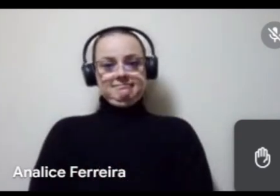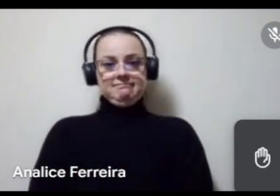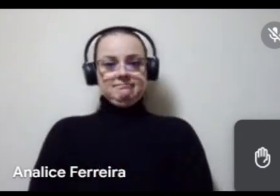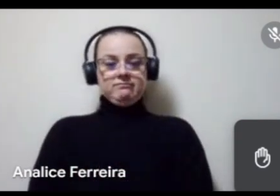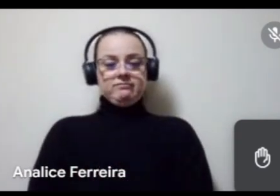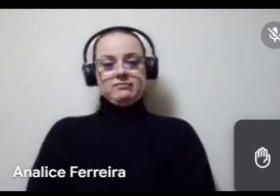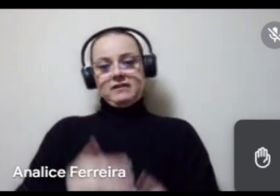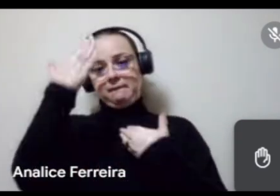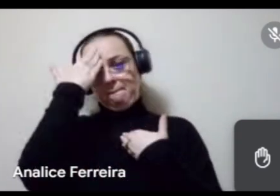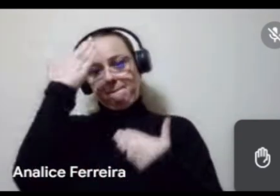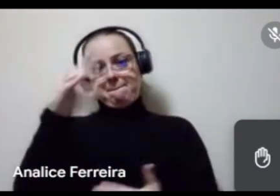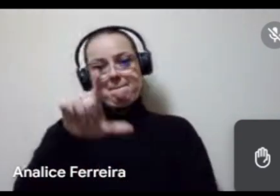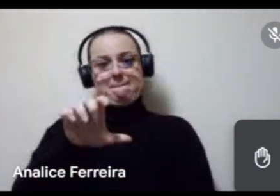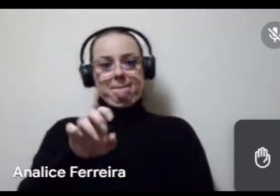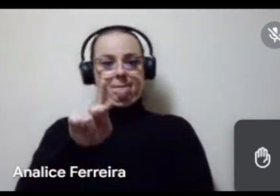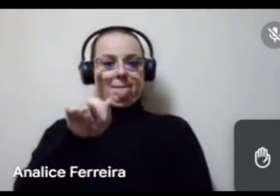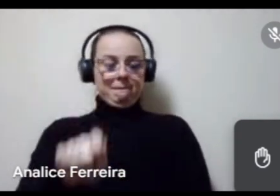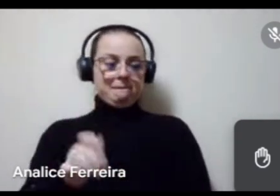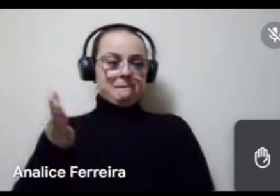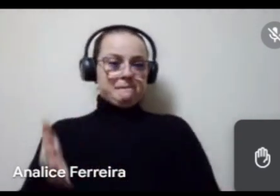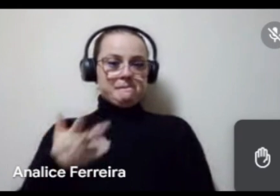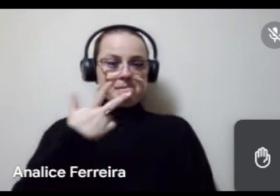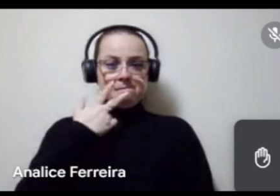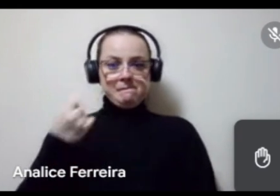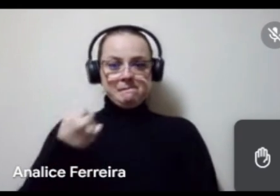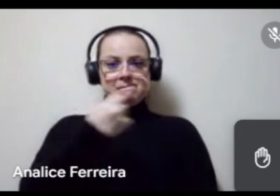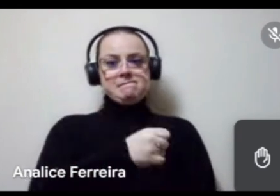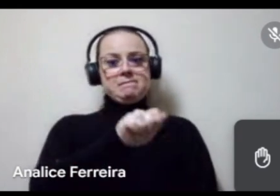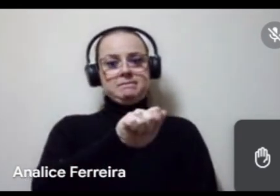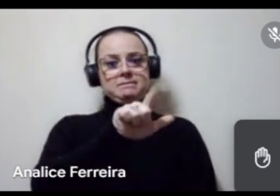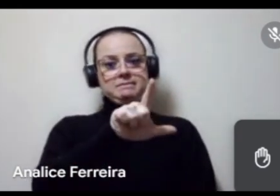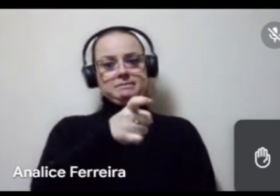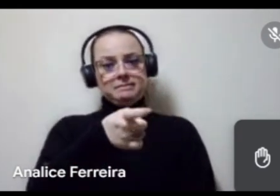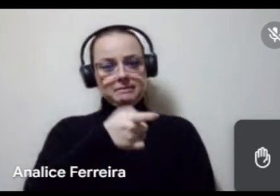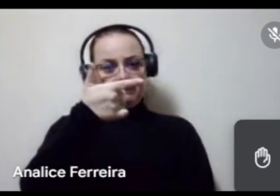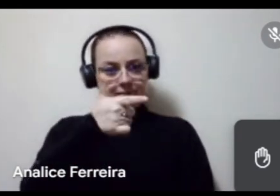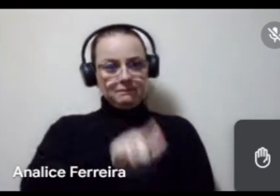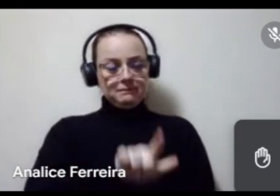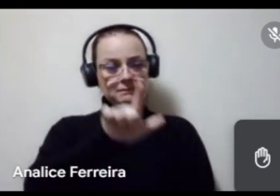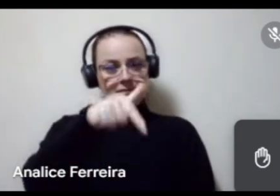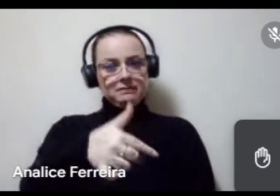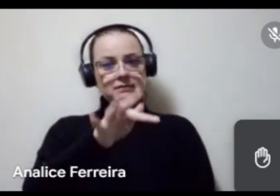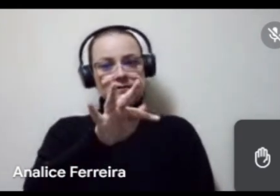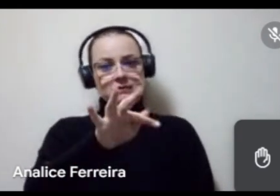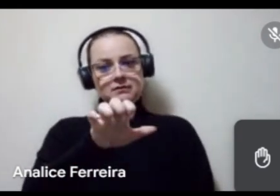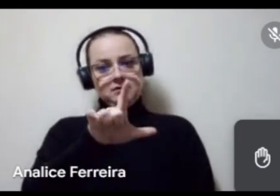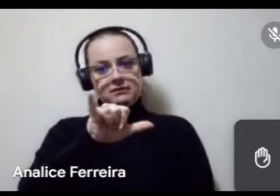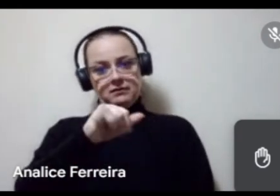Obrigado, Leca, eu passo a palavra para o Alex novamente, depois o Felipe Nunes.